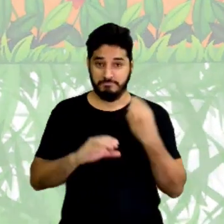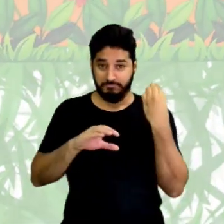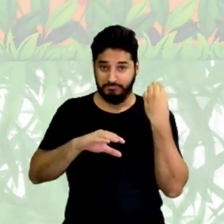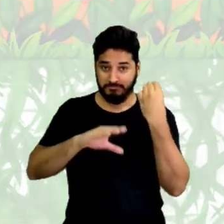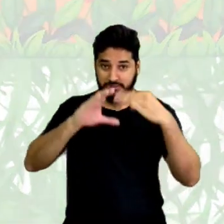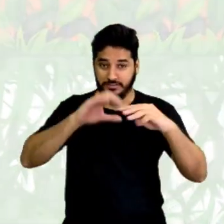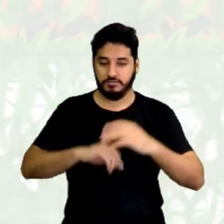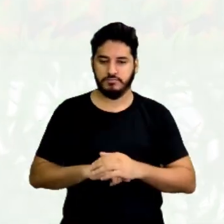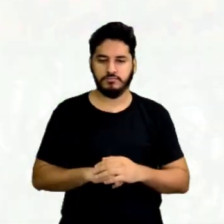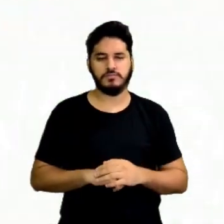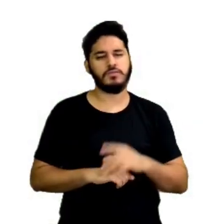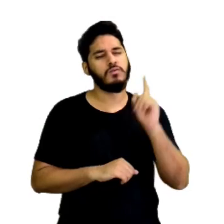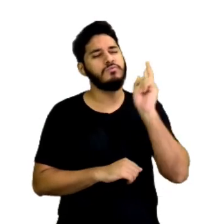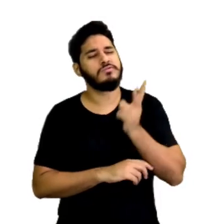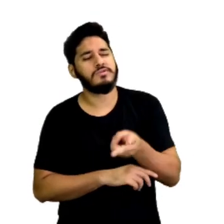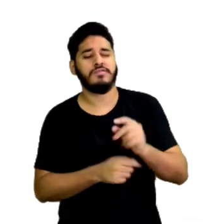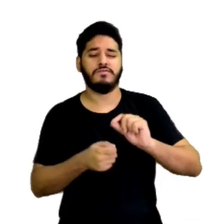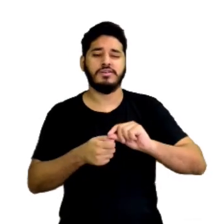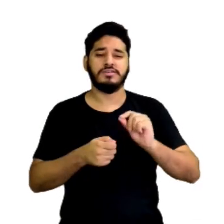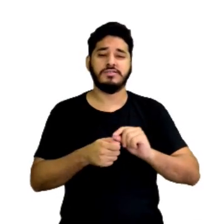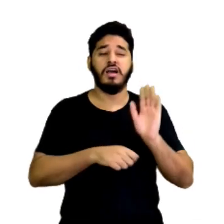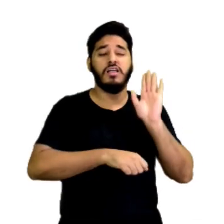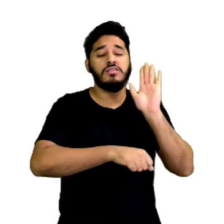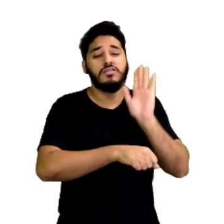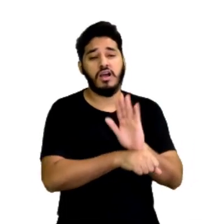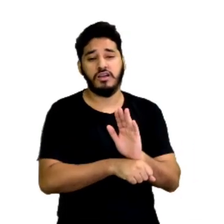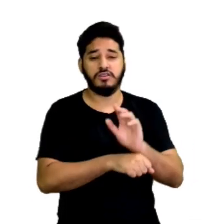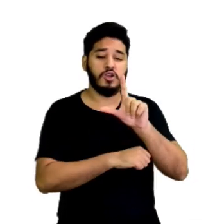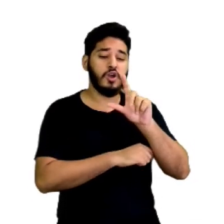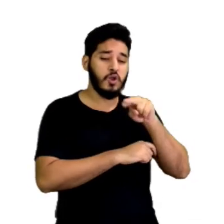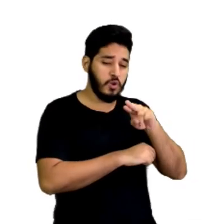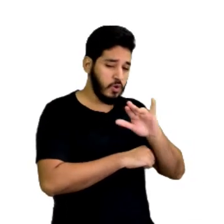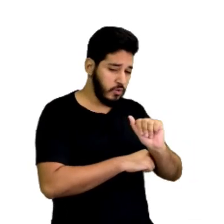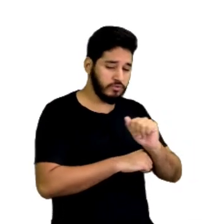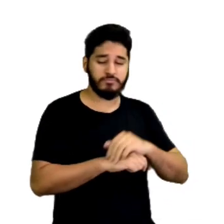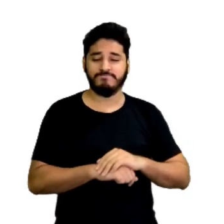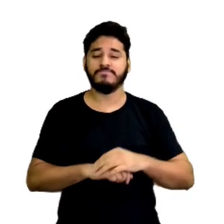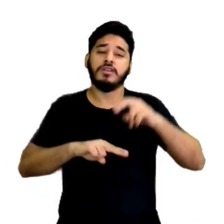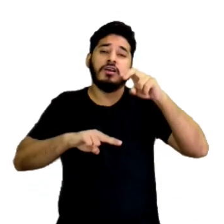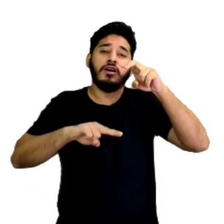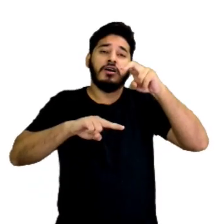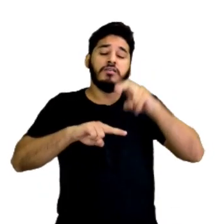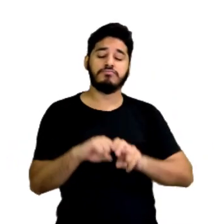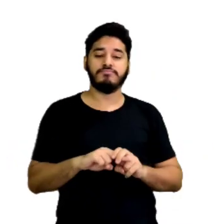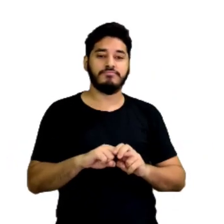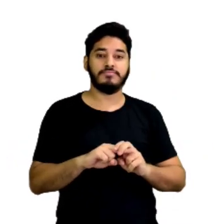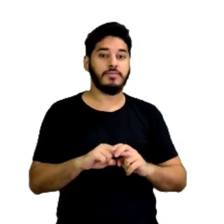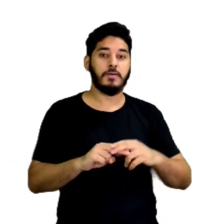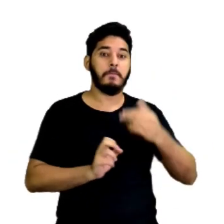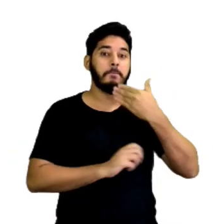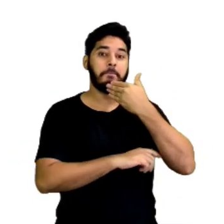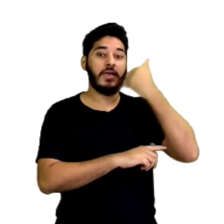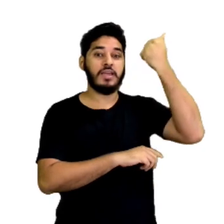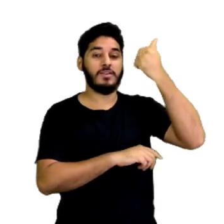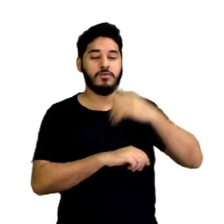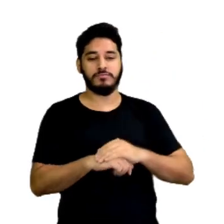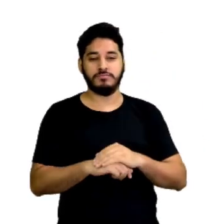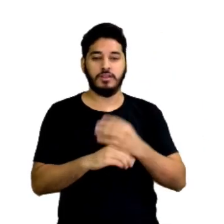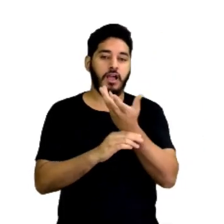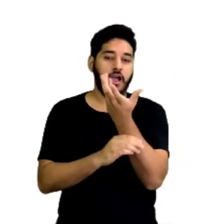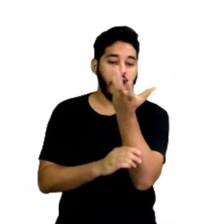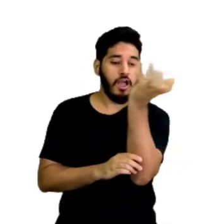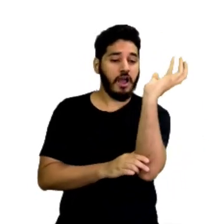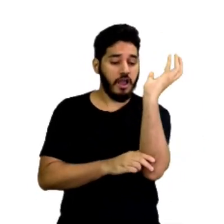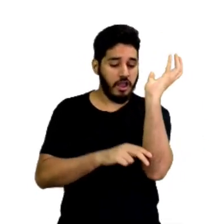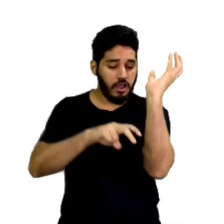fazia quase toda tarde, Luna sentou-se em seu lugar favorito, debaixo de